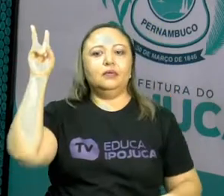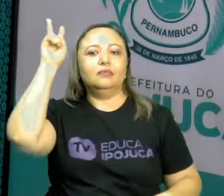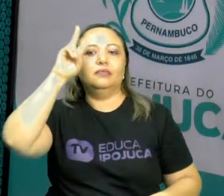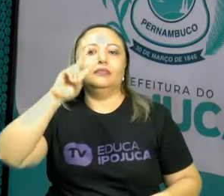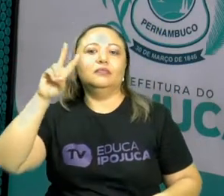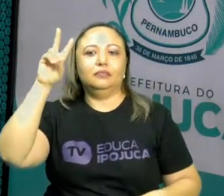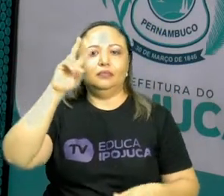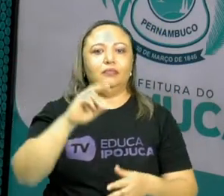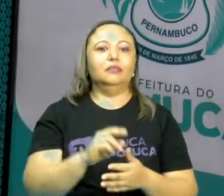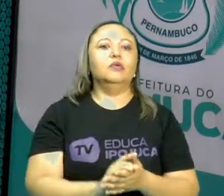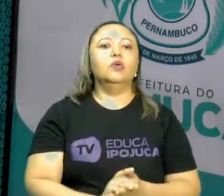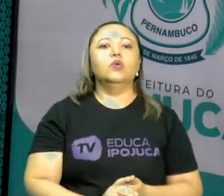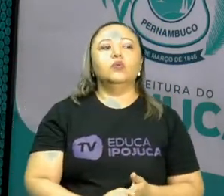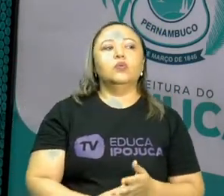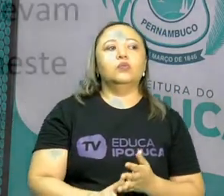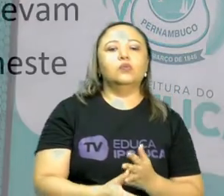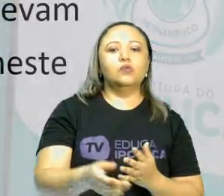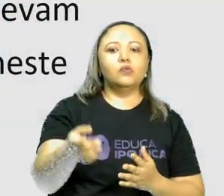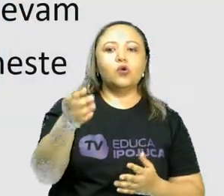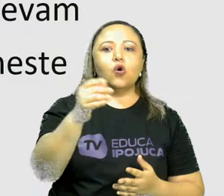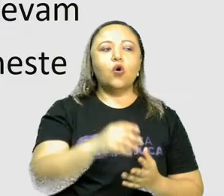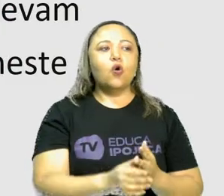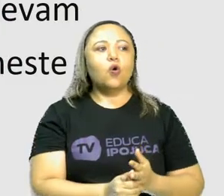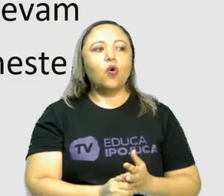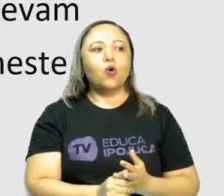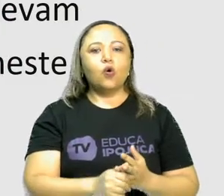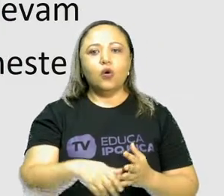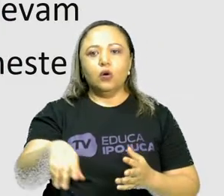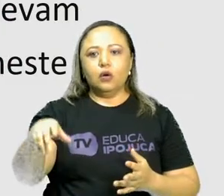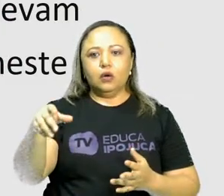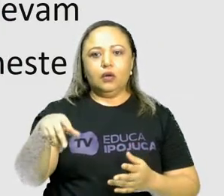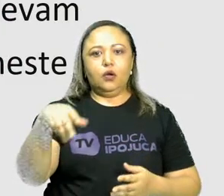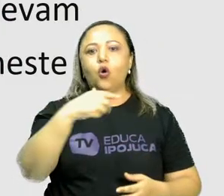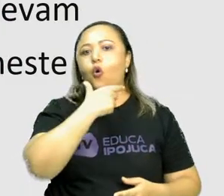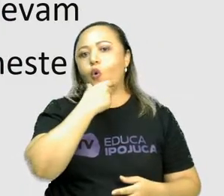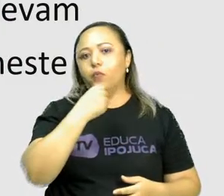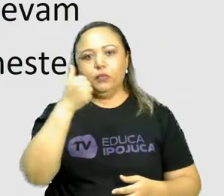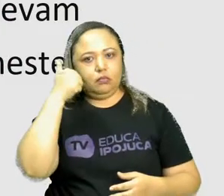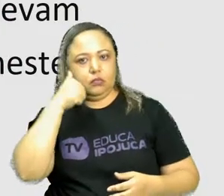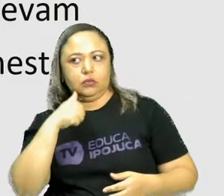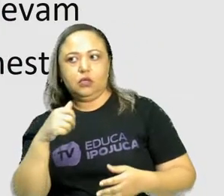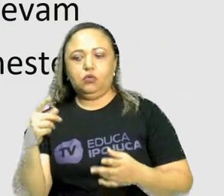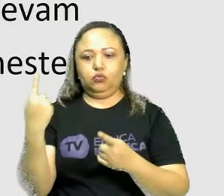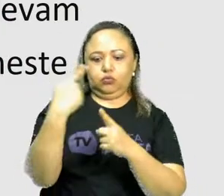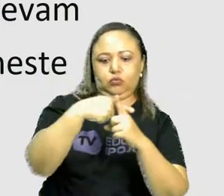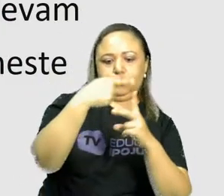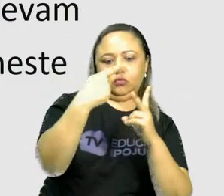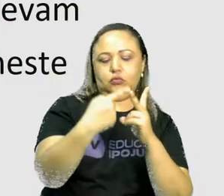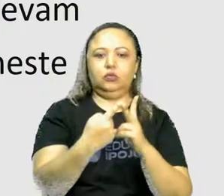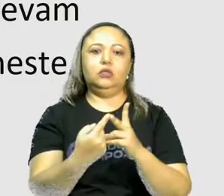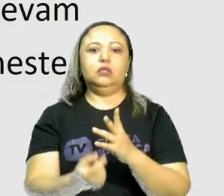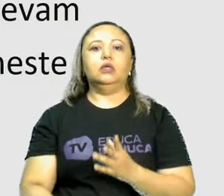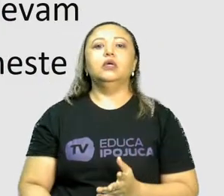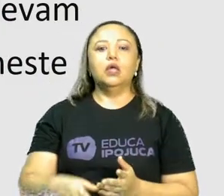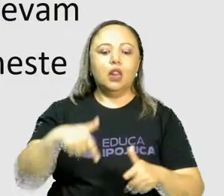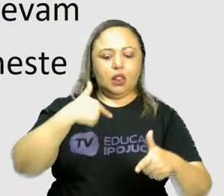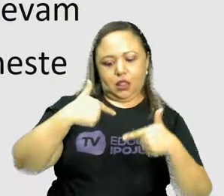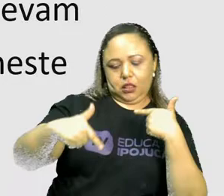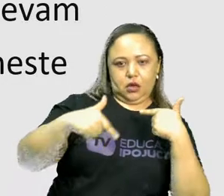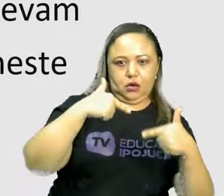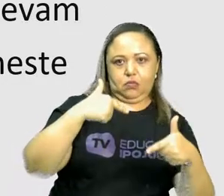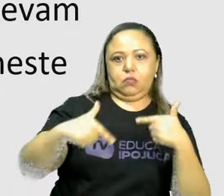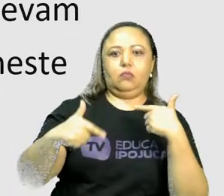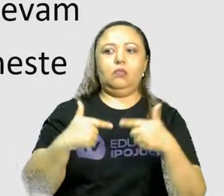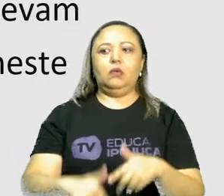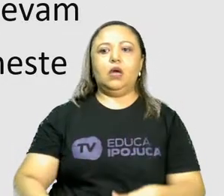Pois é, casal e homens. Então, Luciana e Marcos trabalham no centro de Ipojuca e namoram